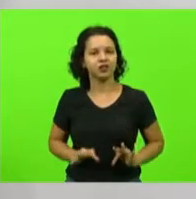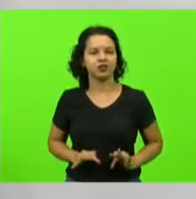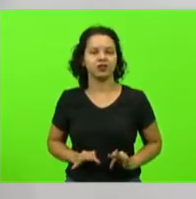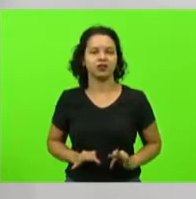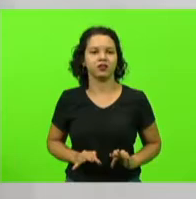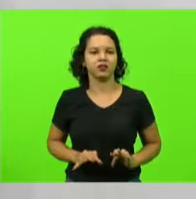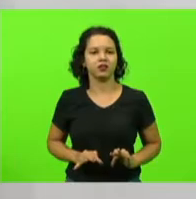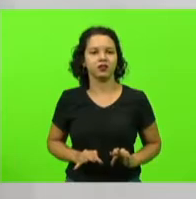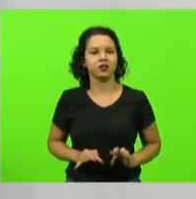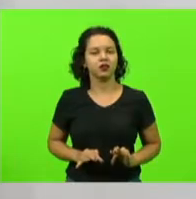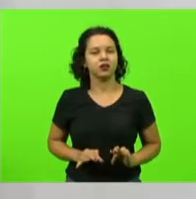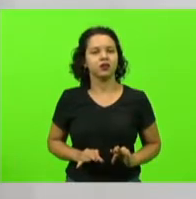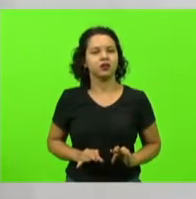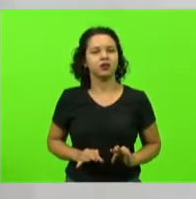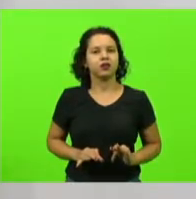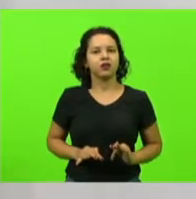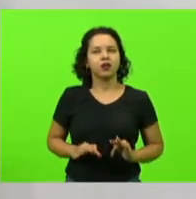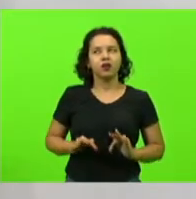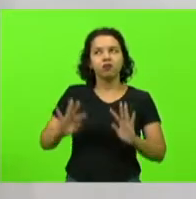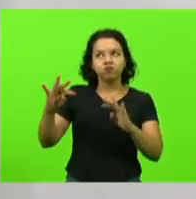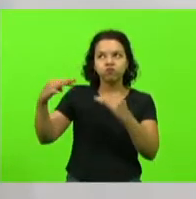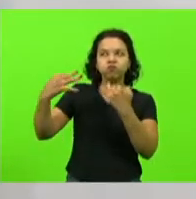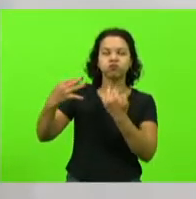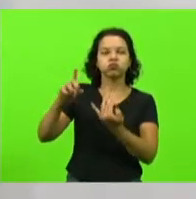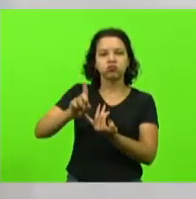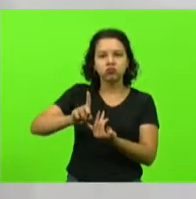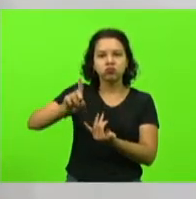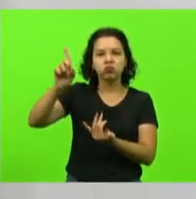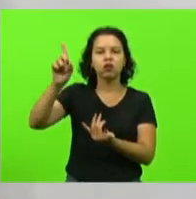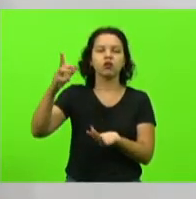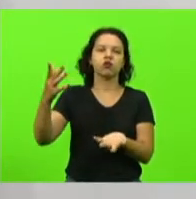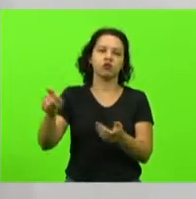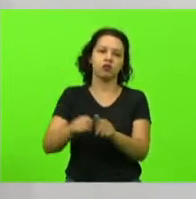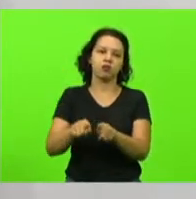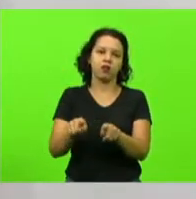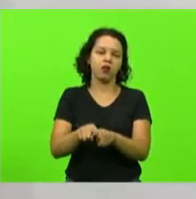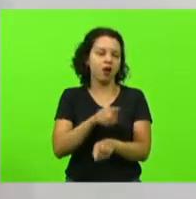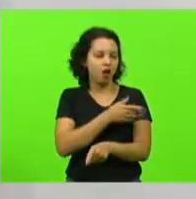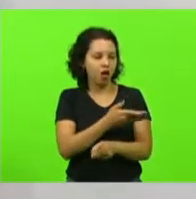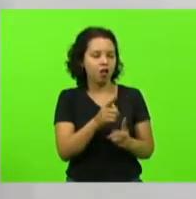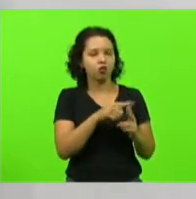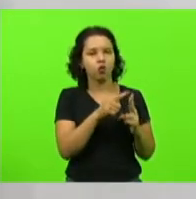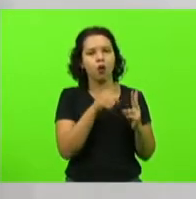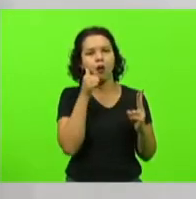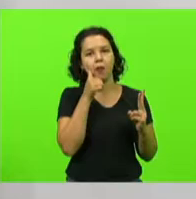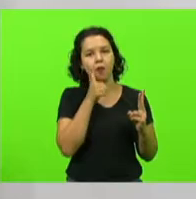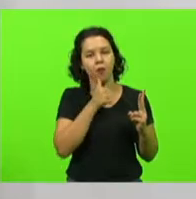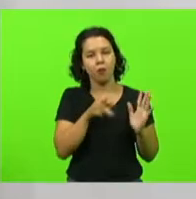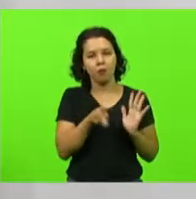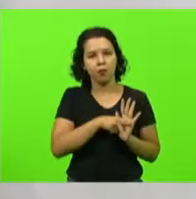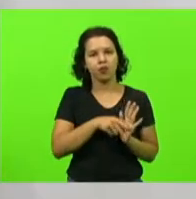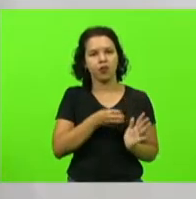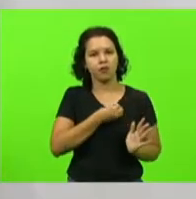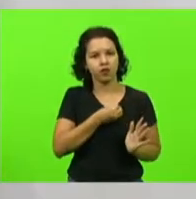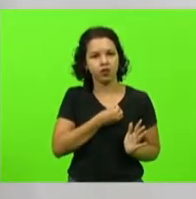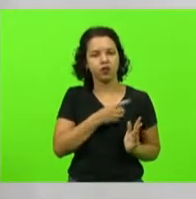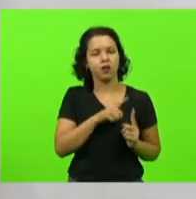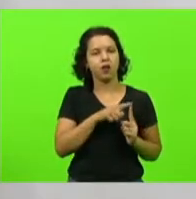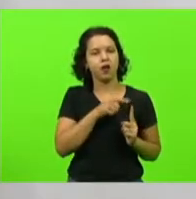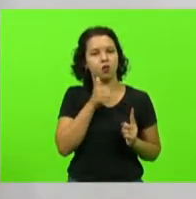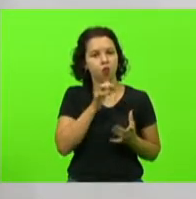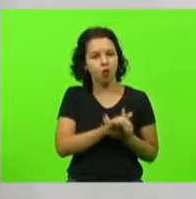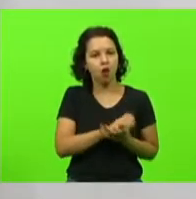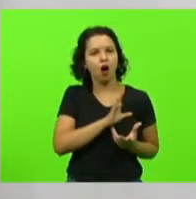diante dos olhos de Deus ali, elas fazem parte da minha vida, então, quero dizer, benzinho te amo, mamãe te amo,